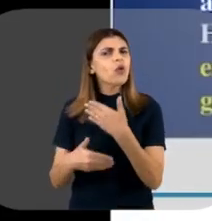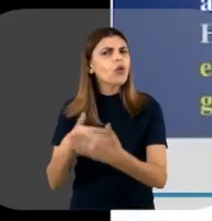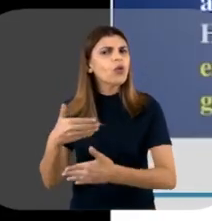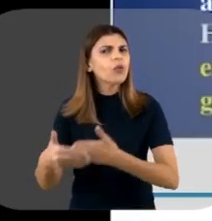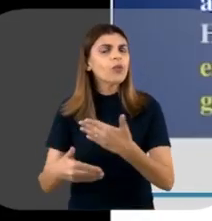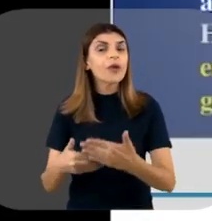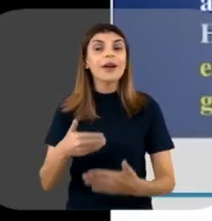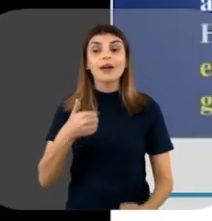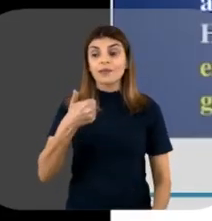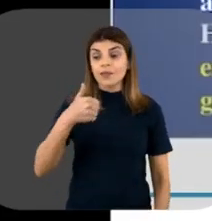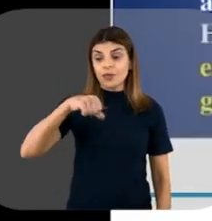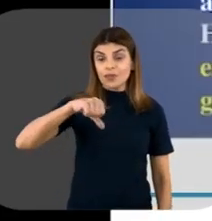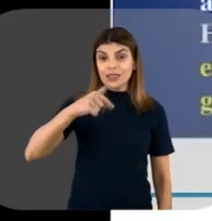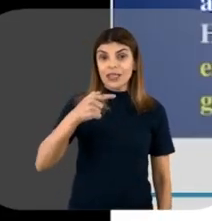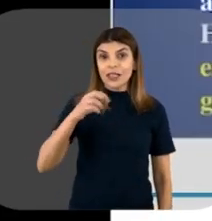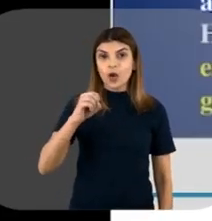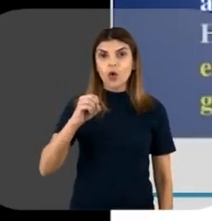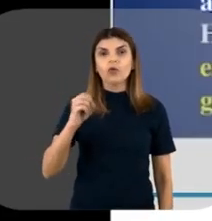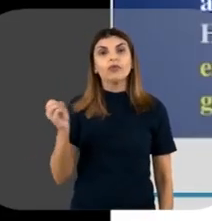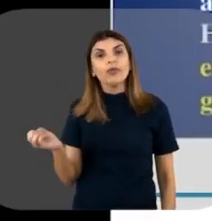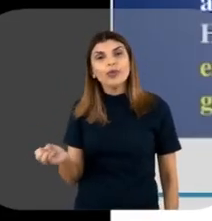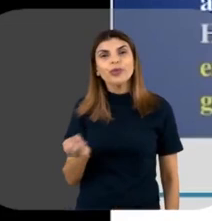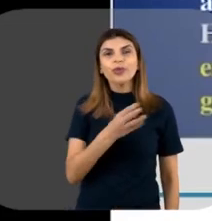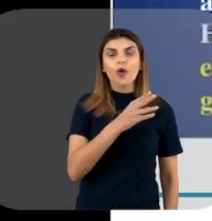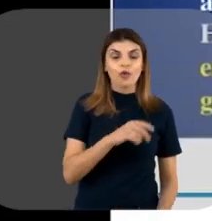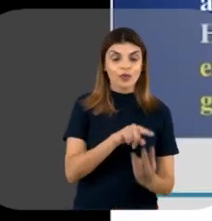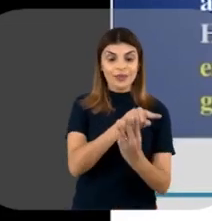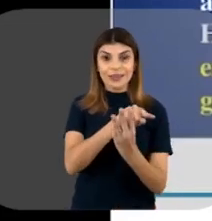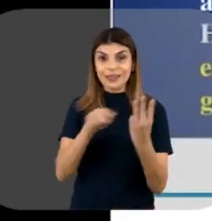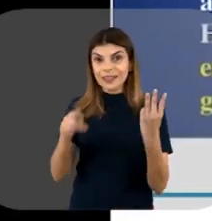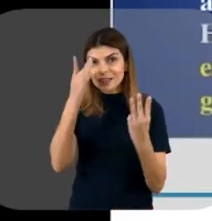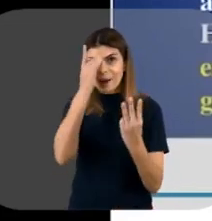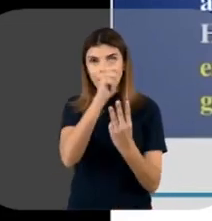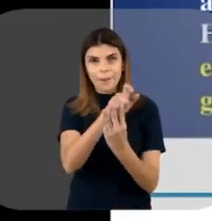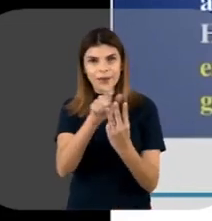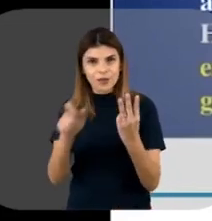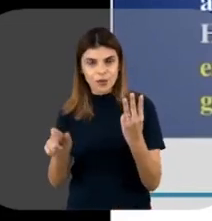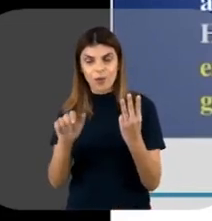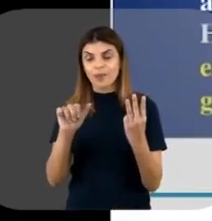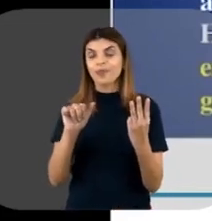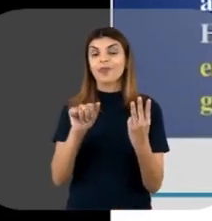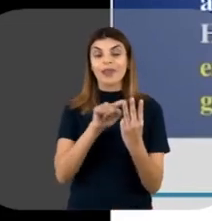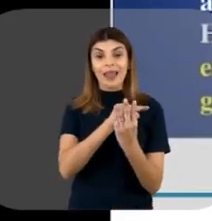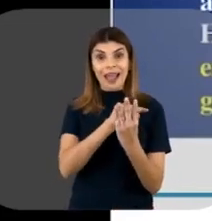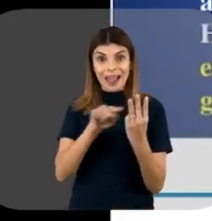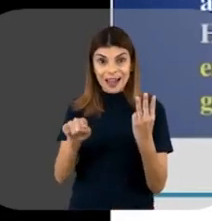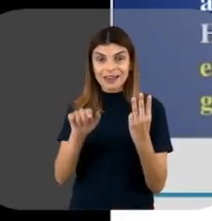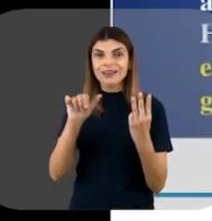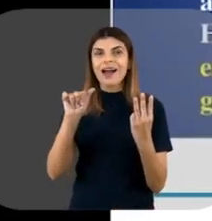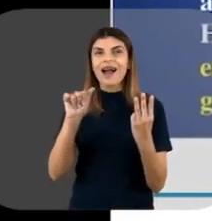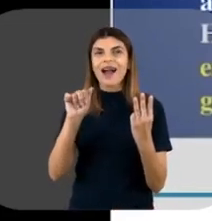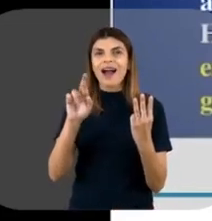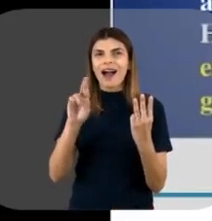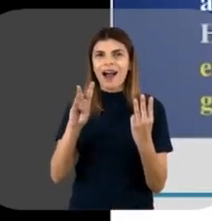em 1978, o Arber, Nathans e o Smith, eles